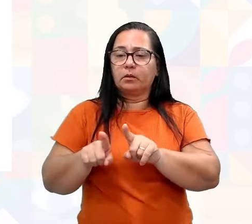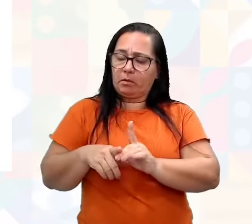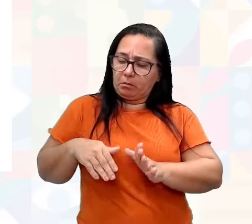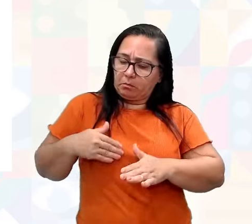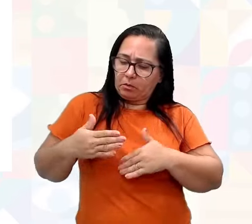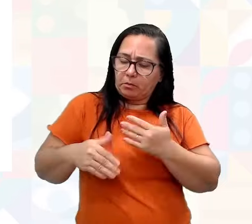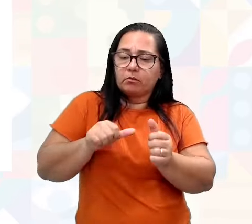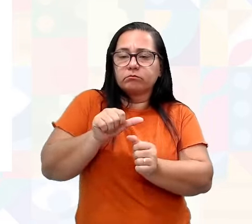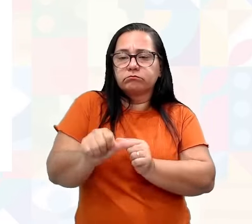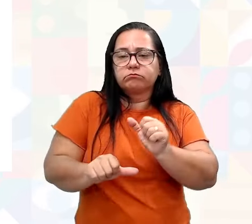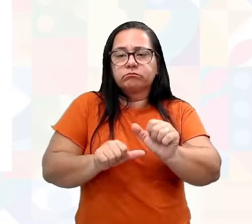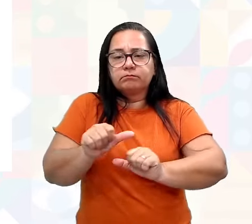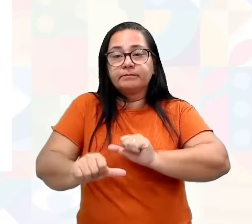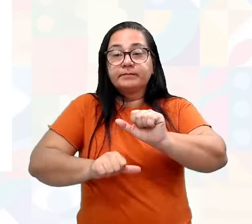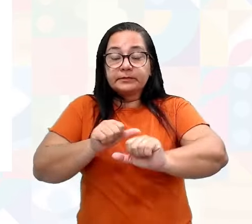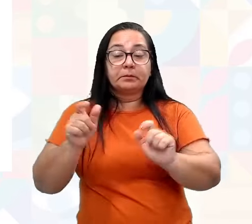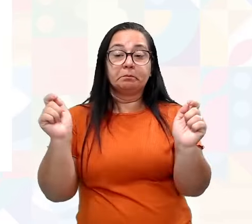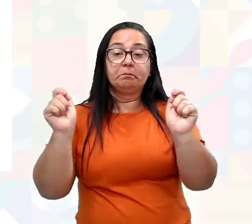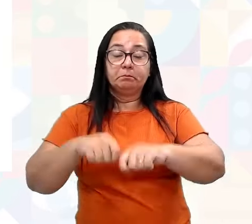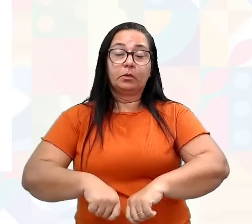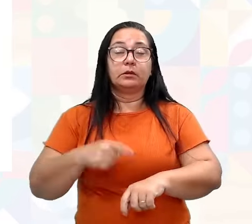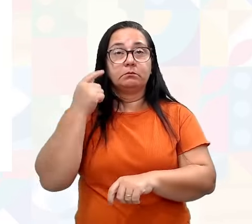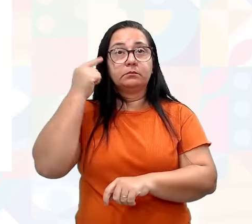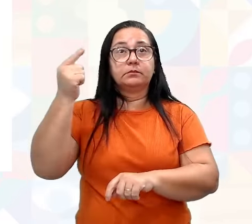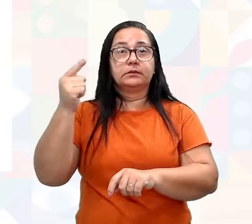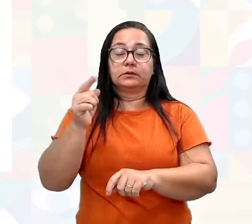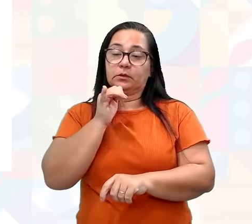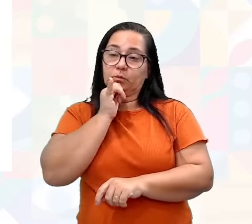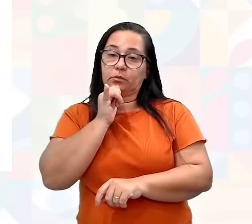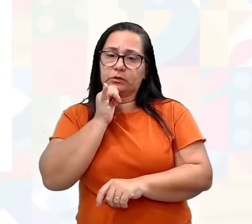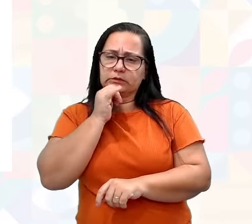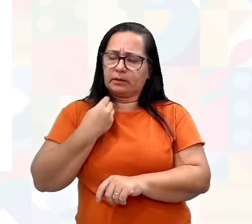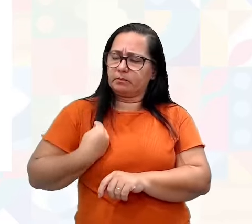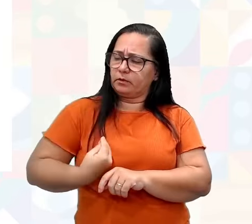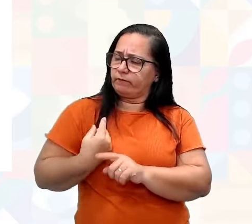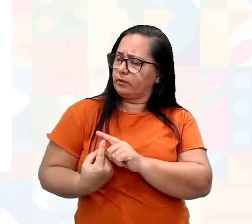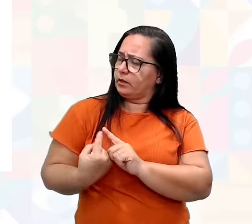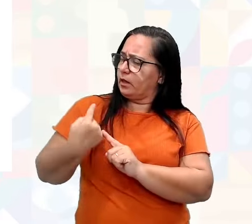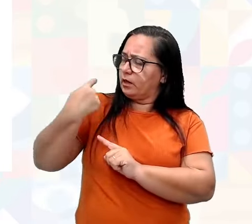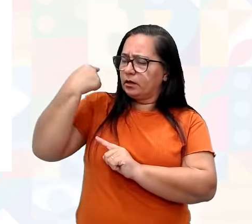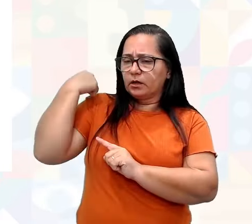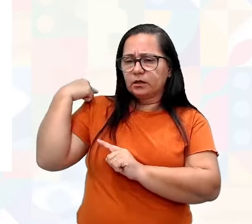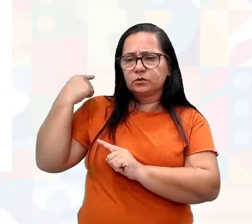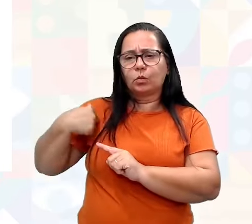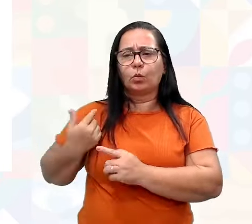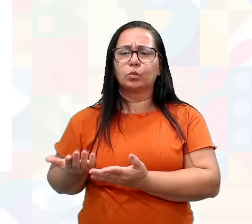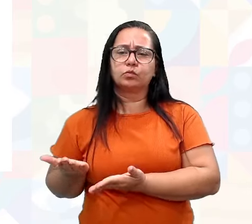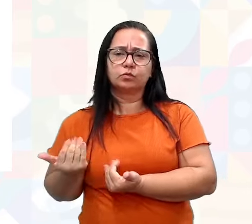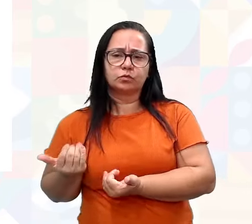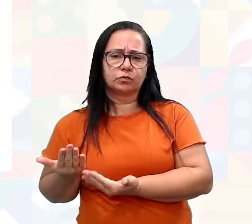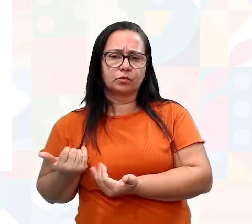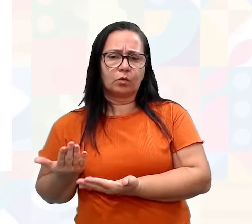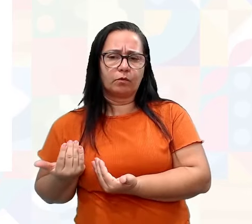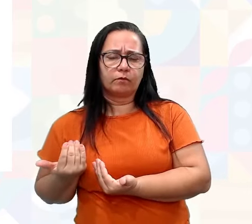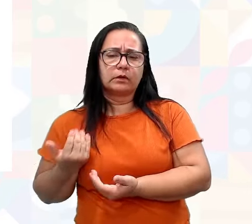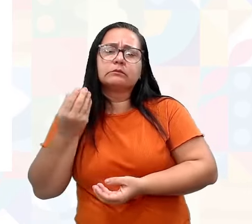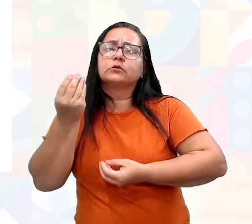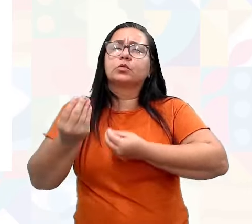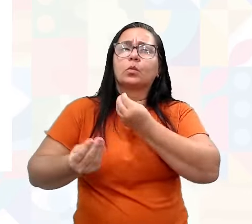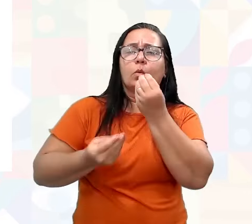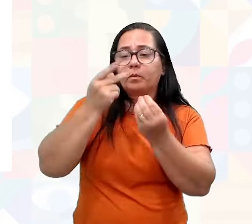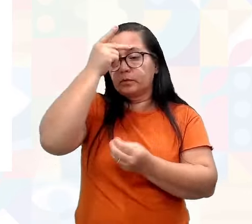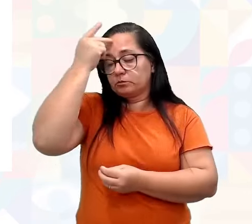tempo a gente vai modificando. A gente pode até parar para pensar assim, como era a minha vida quando eu era mais nova? As pessoas com quem eu